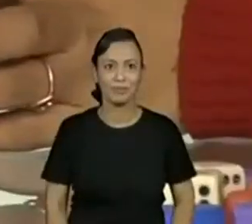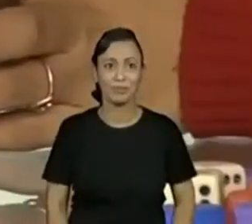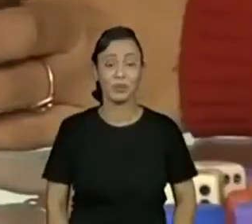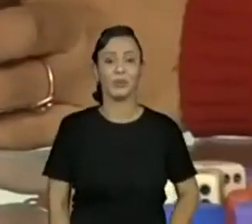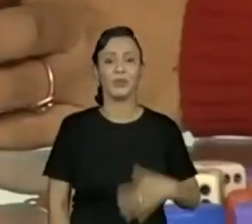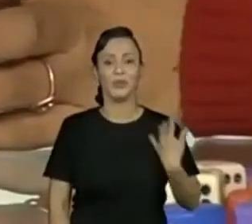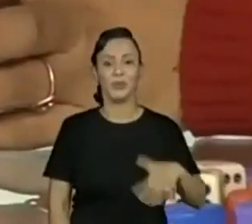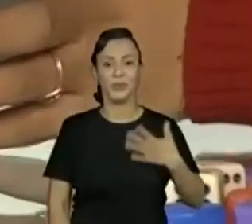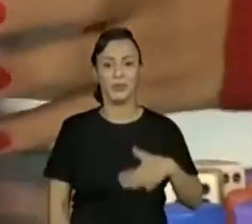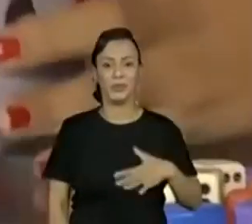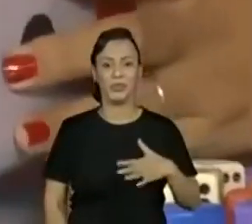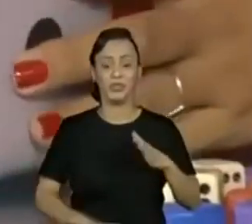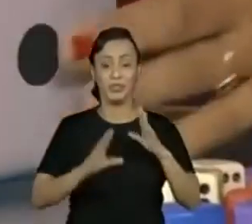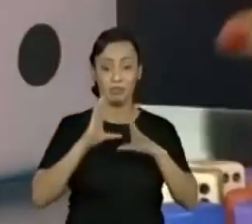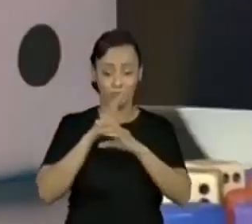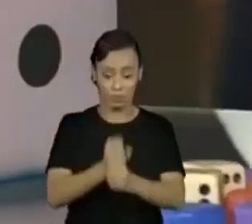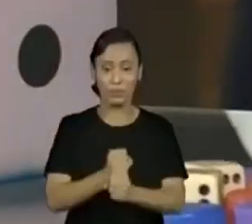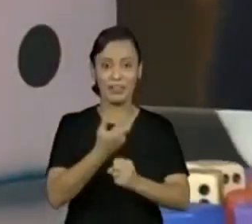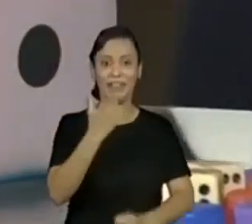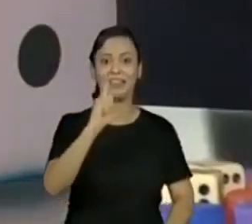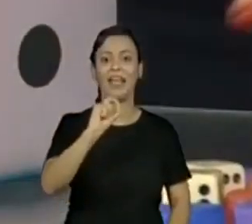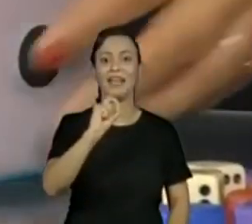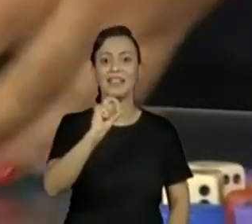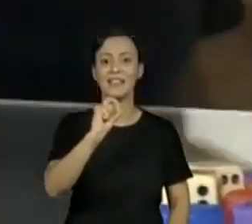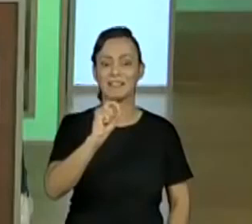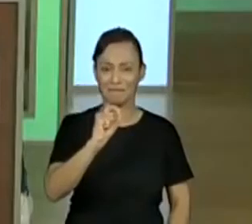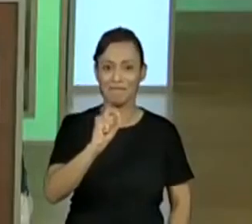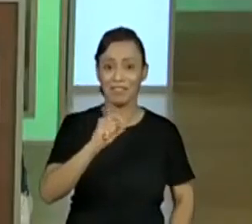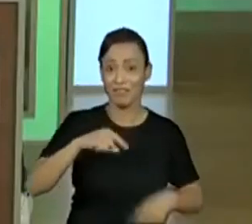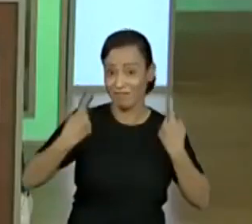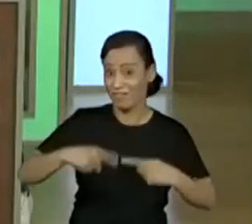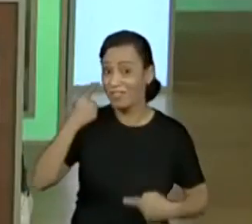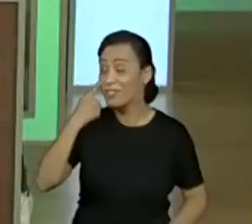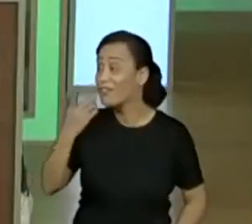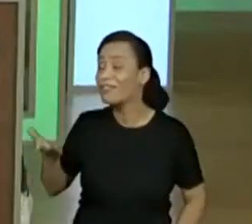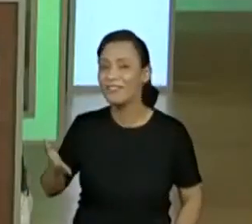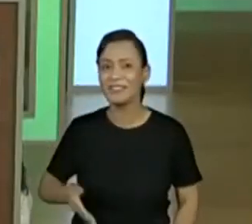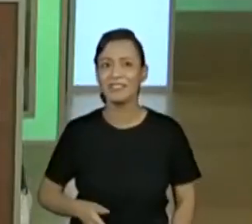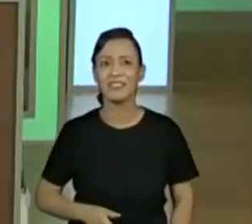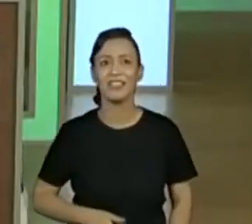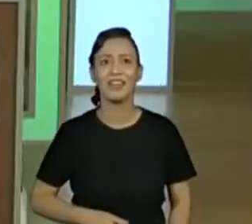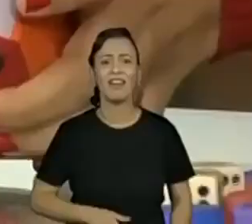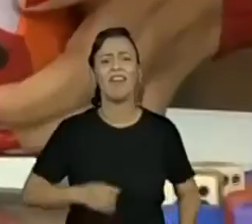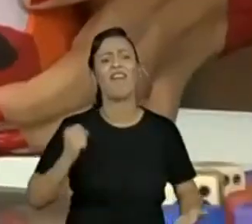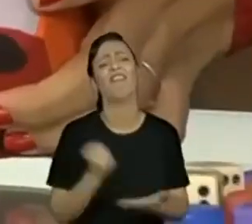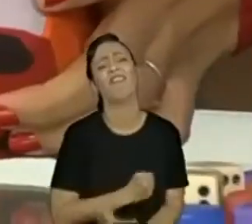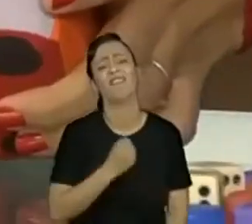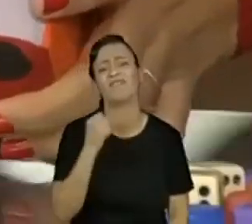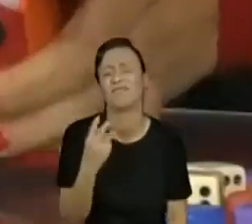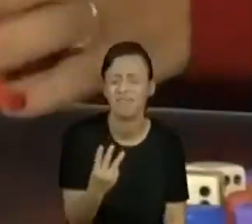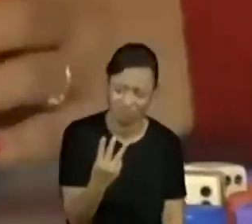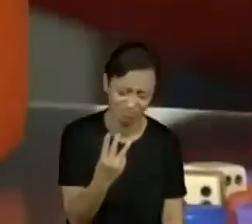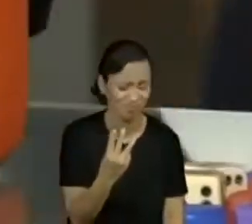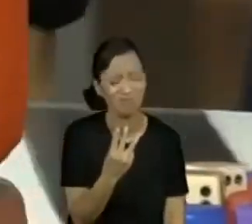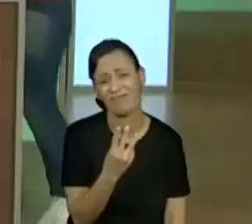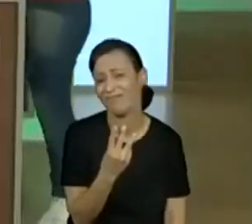tirou. lá. Já tirei 10. Já vou colocar aqui. Vai, Joyce. Opa, opa. Tirei só 3.